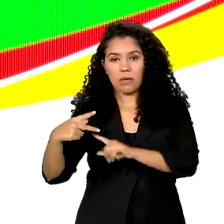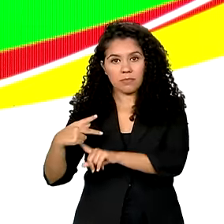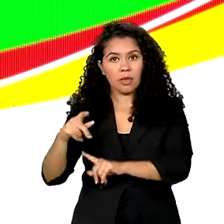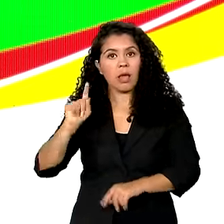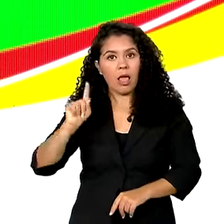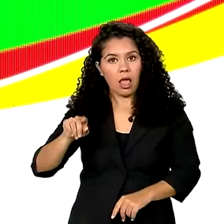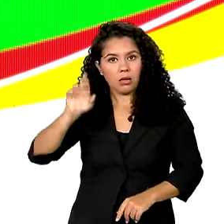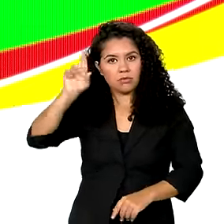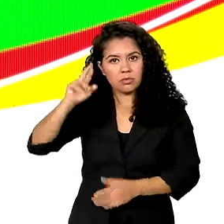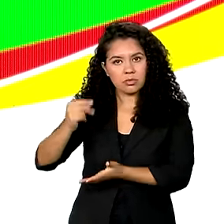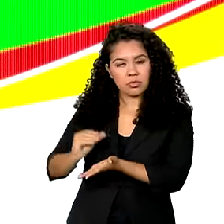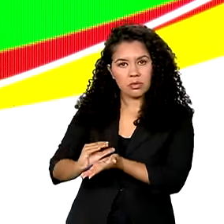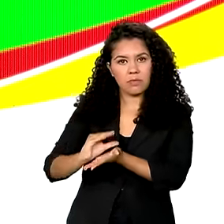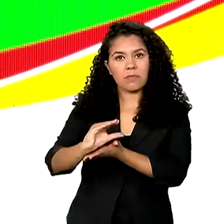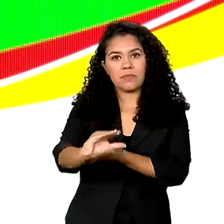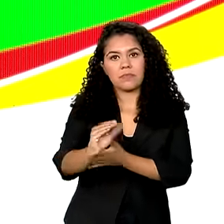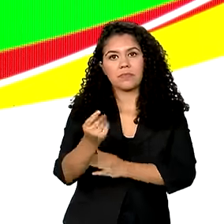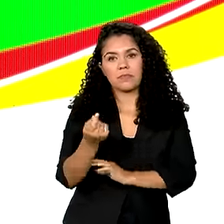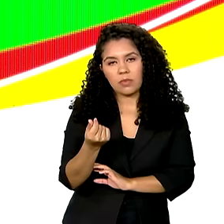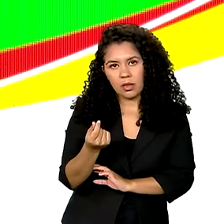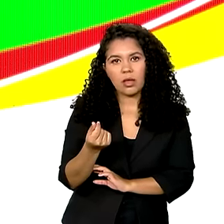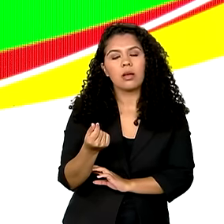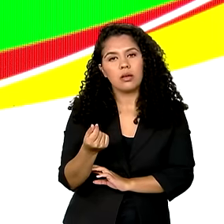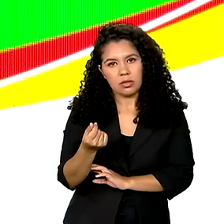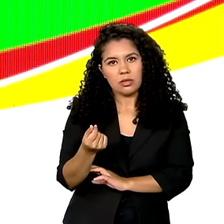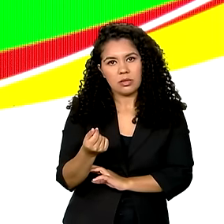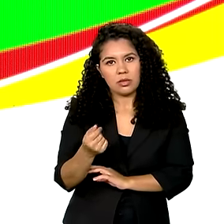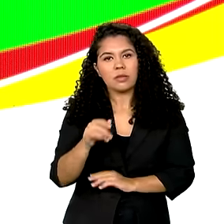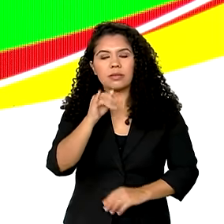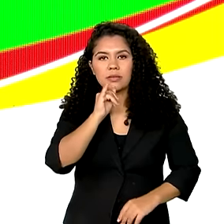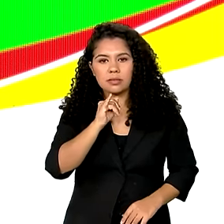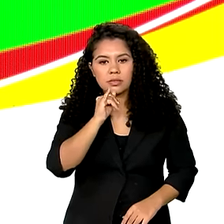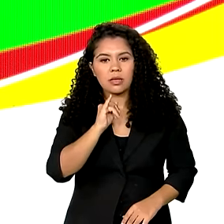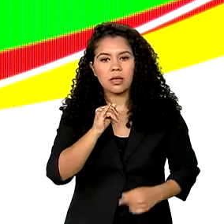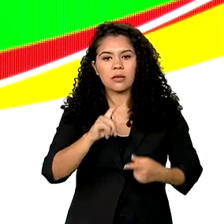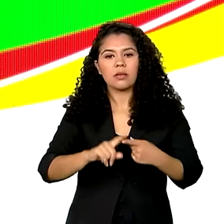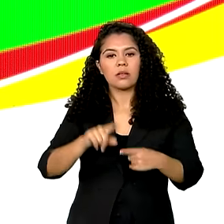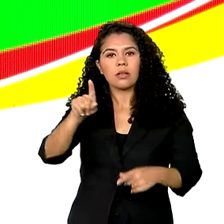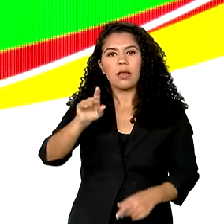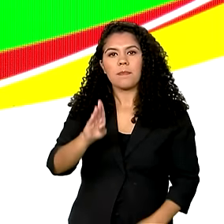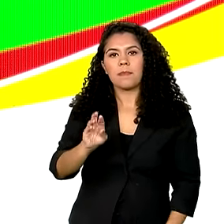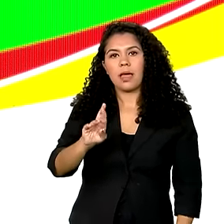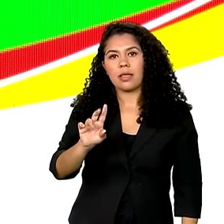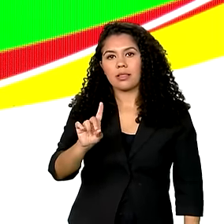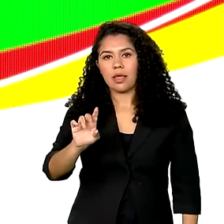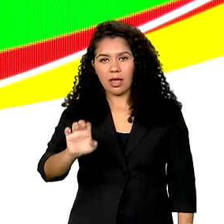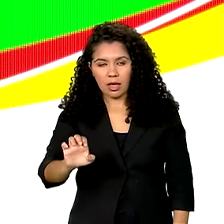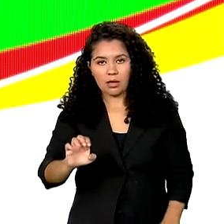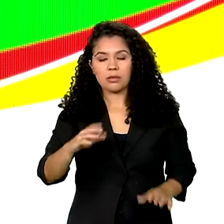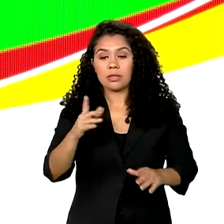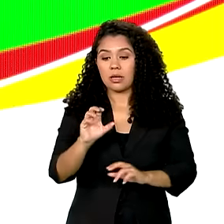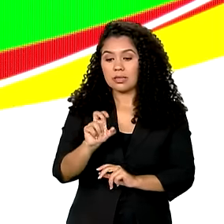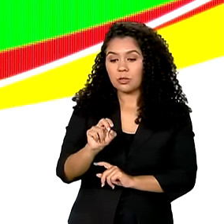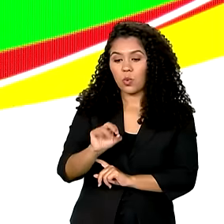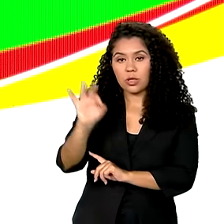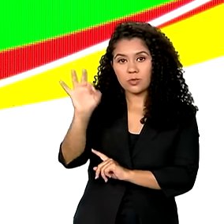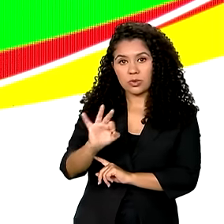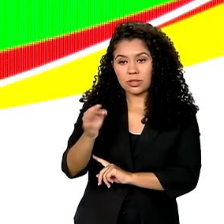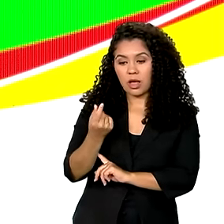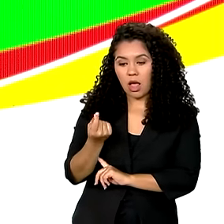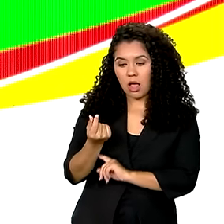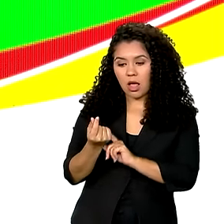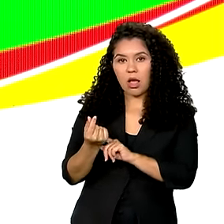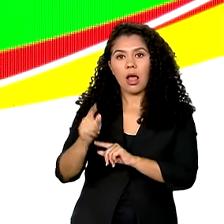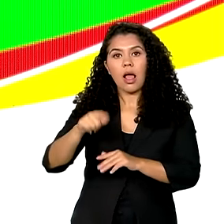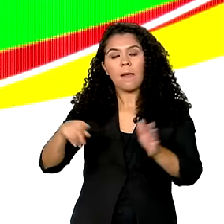local, que são cooperativas de crédito, como é o caso do Banrisul e do BRDE. 50% desses recursos vão